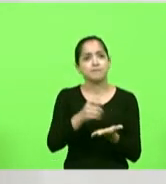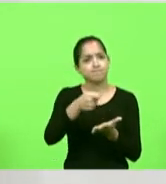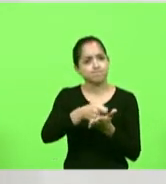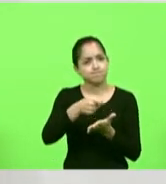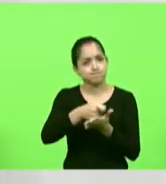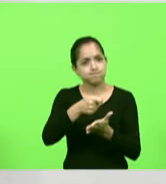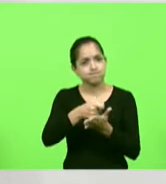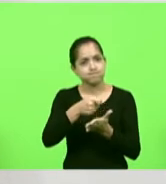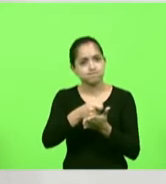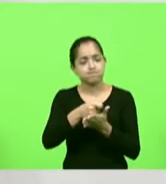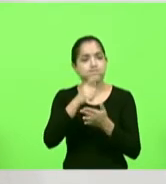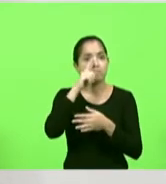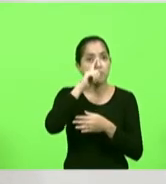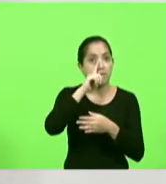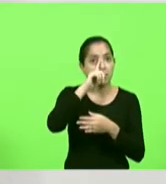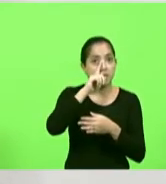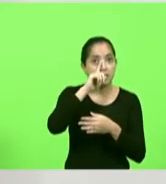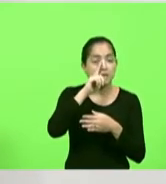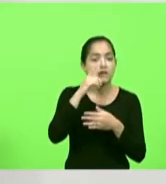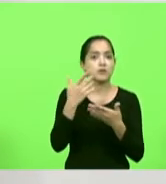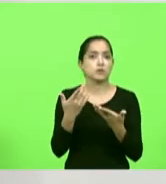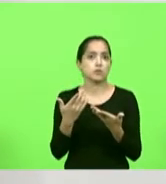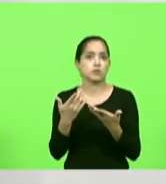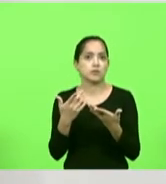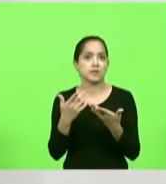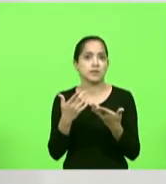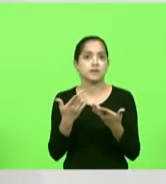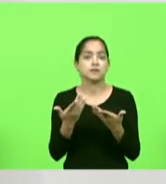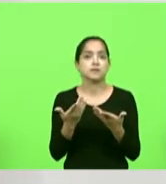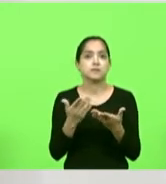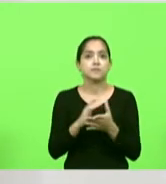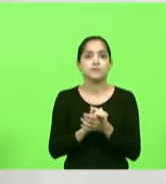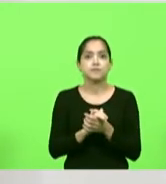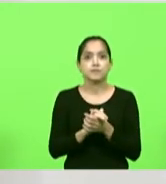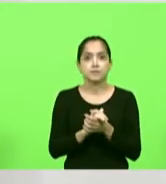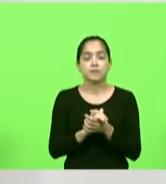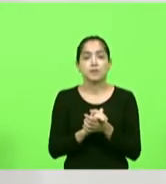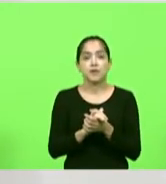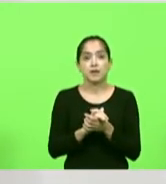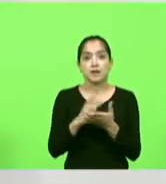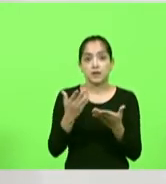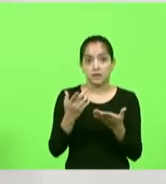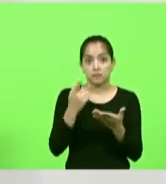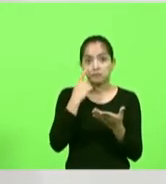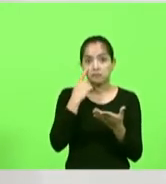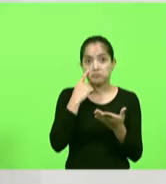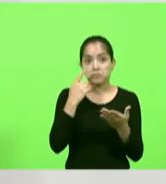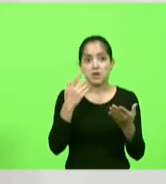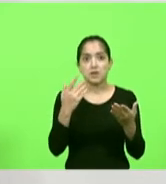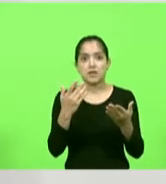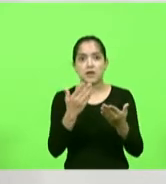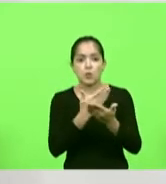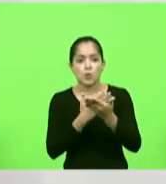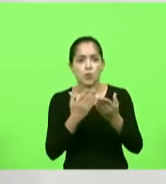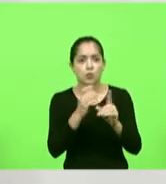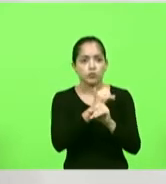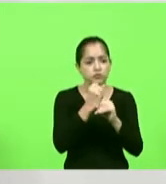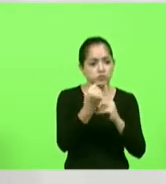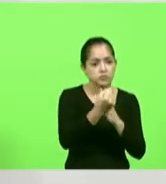tecla do perigo de se expor ao estar vivenciando ter um convívio social mais